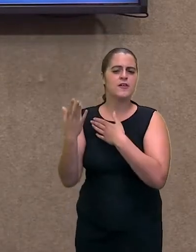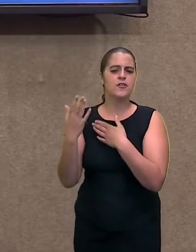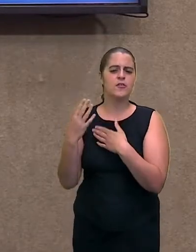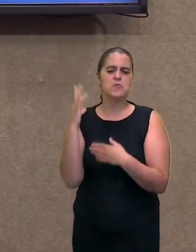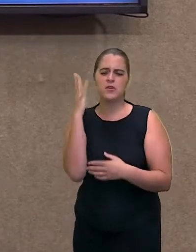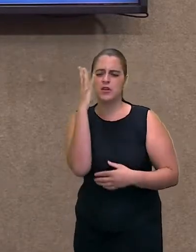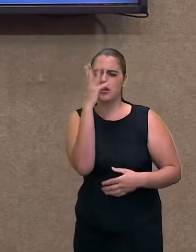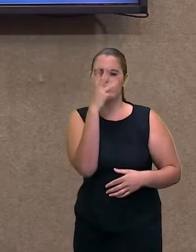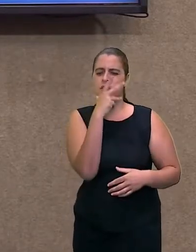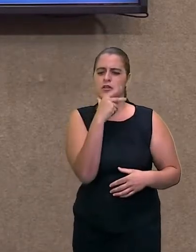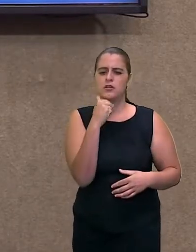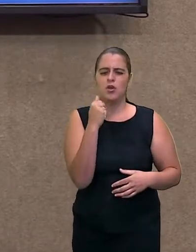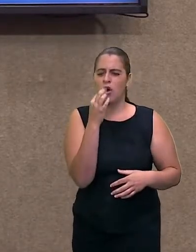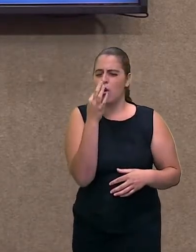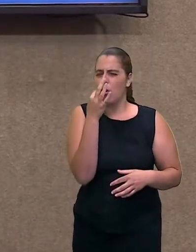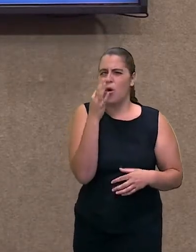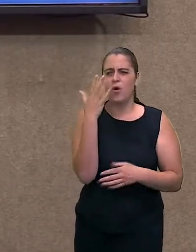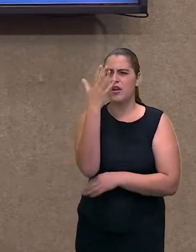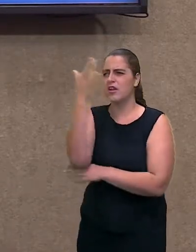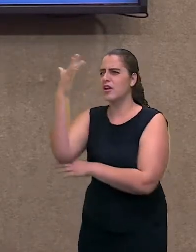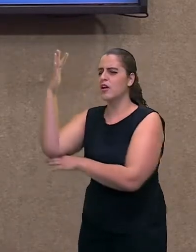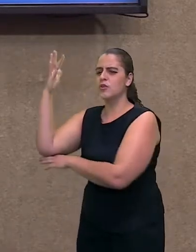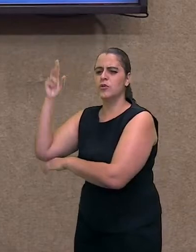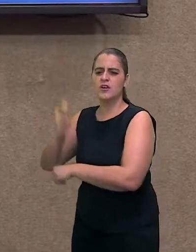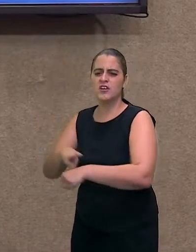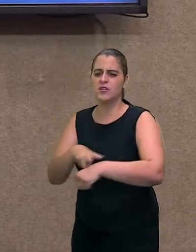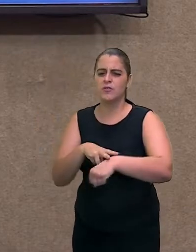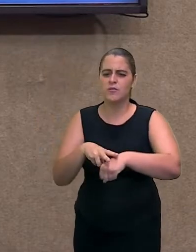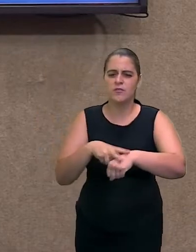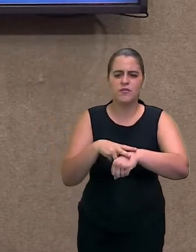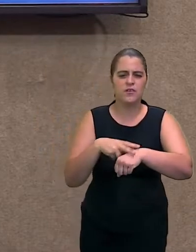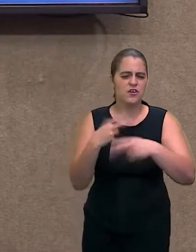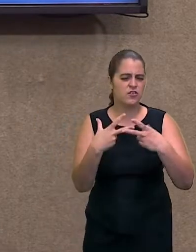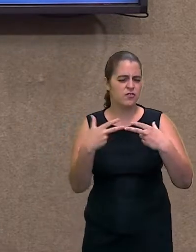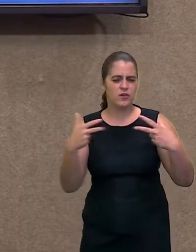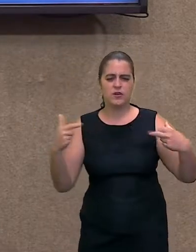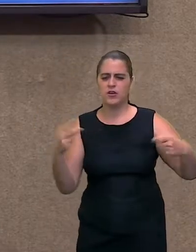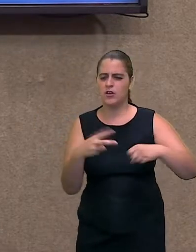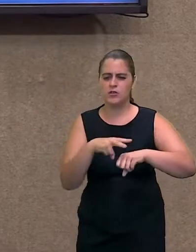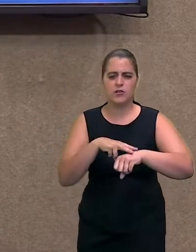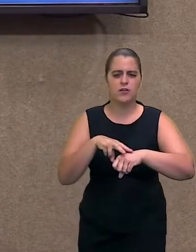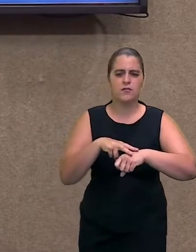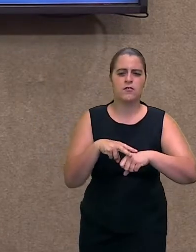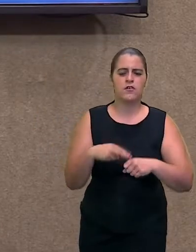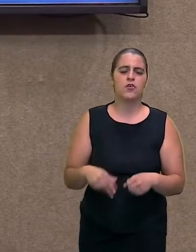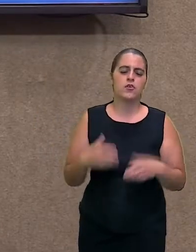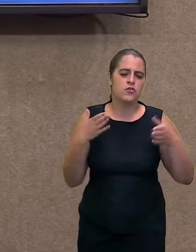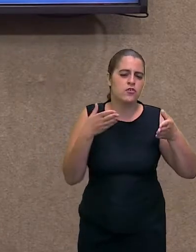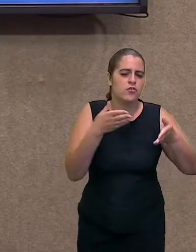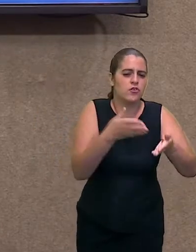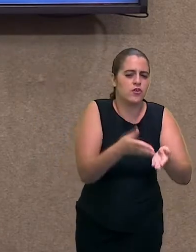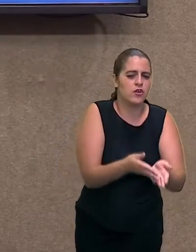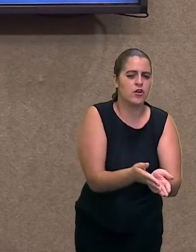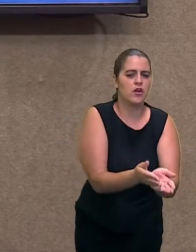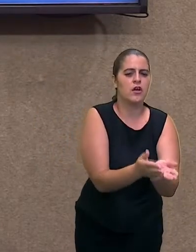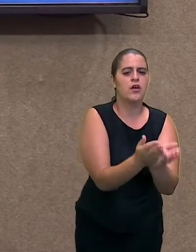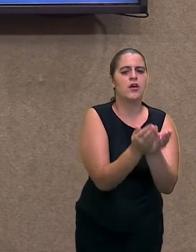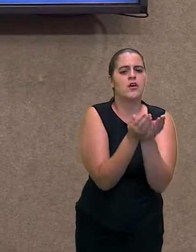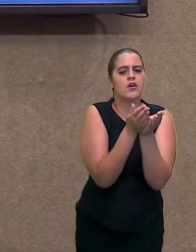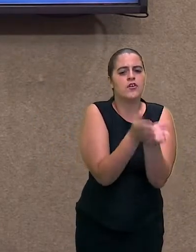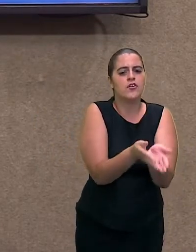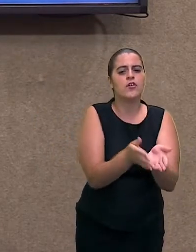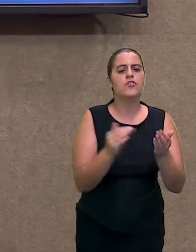como que a natureza estava preservada. Então, eles chegaram, eles ficaram encantados com tudo, né?